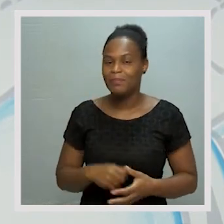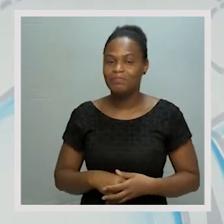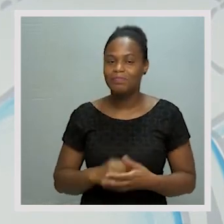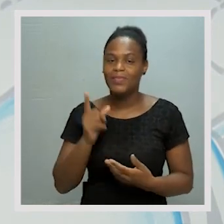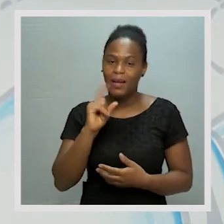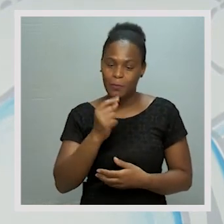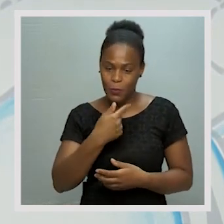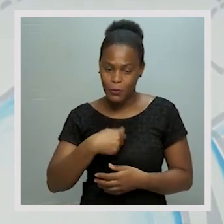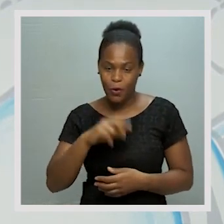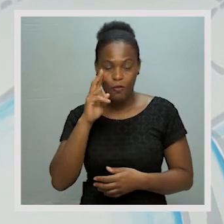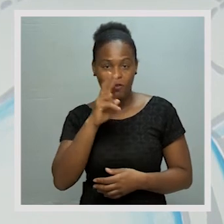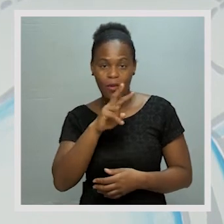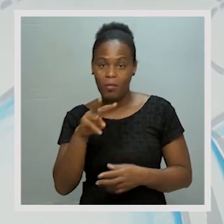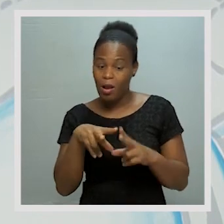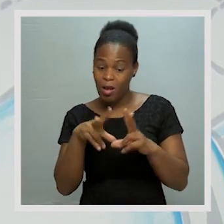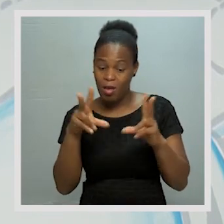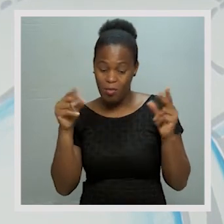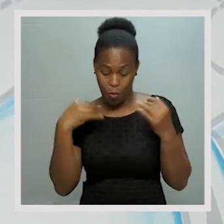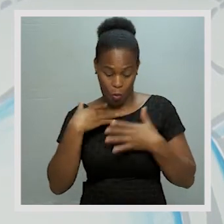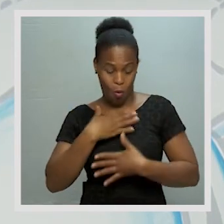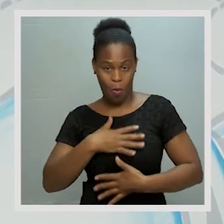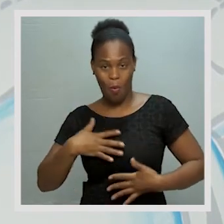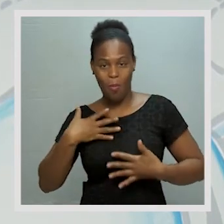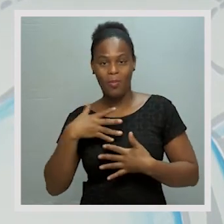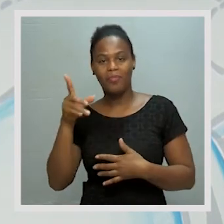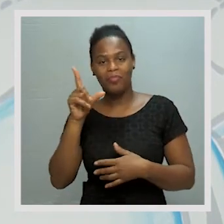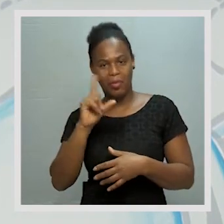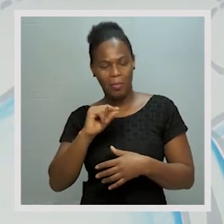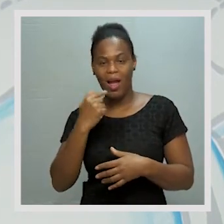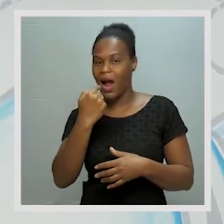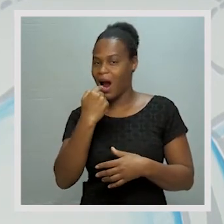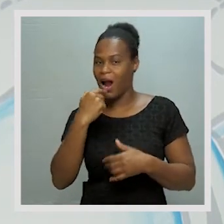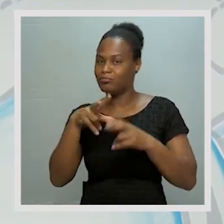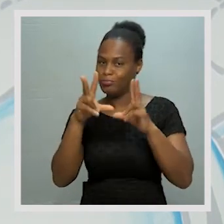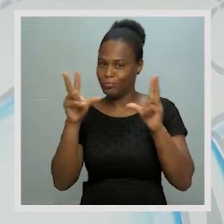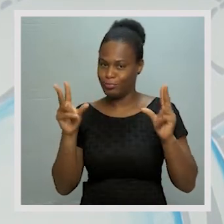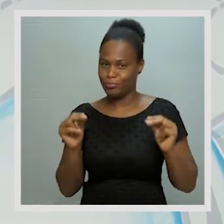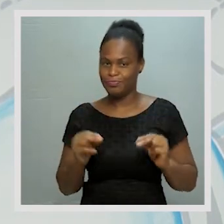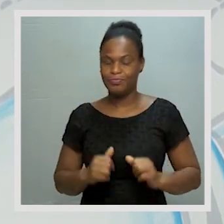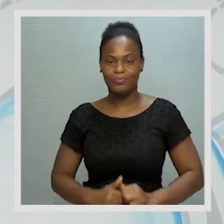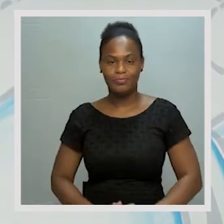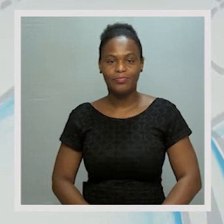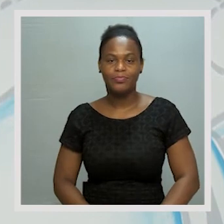E também vimos a higiene do corpo e a higiene oral.